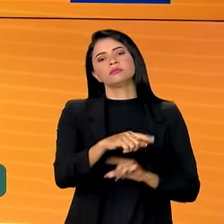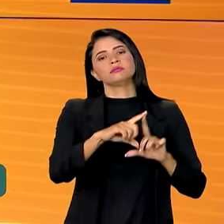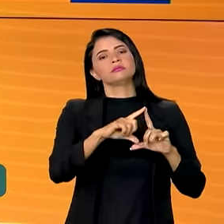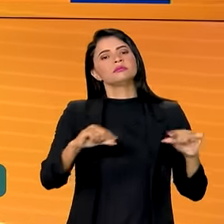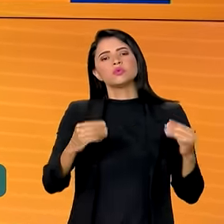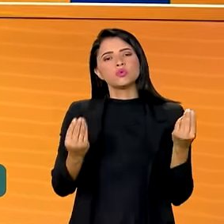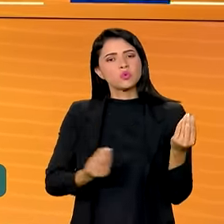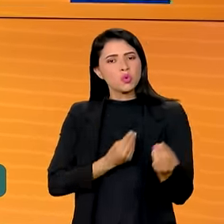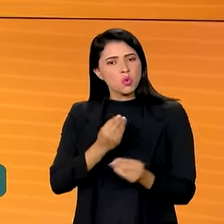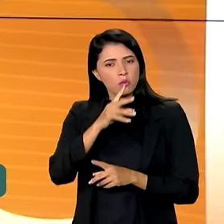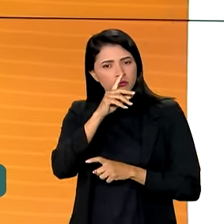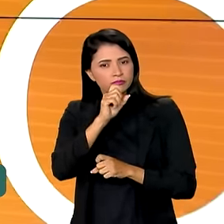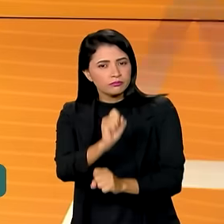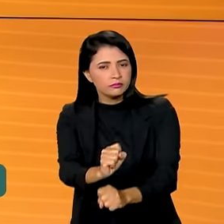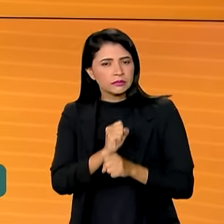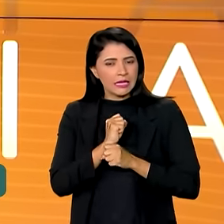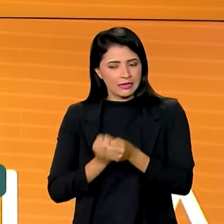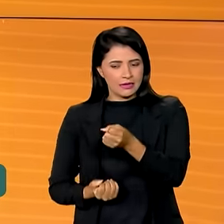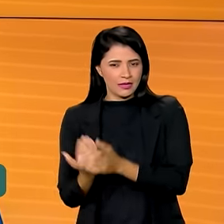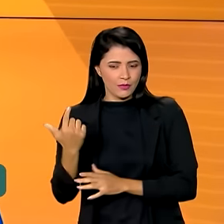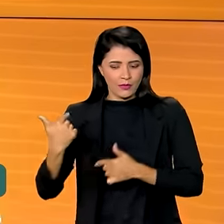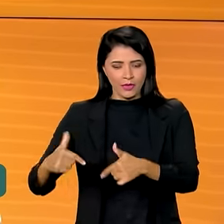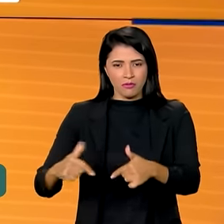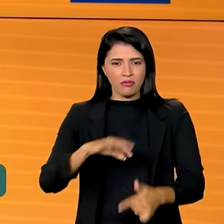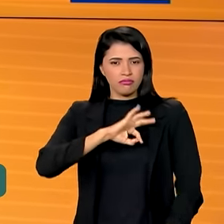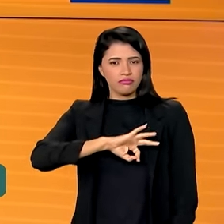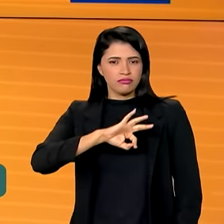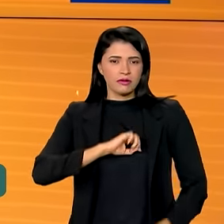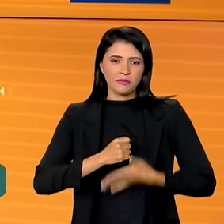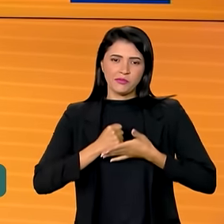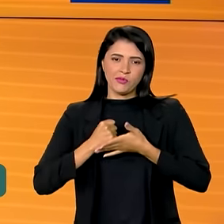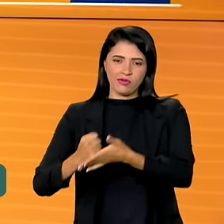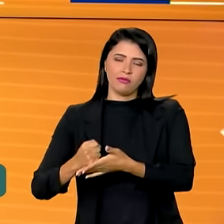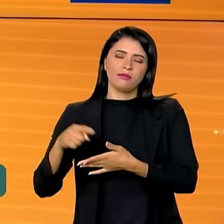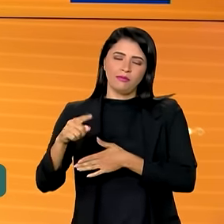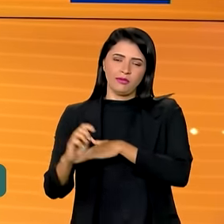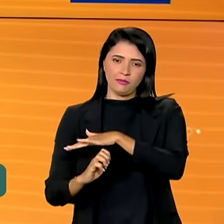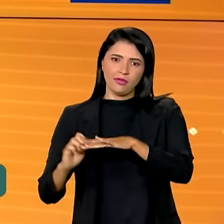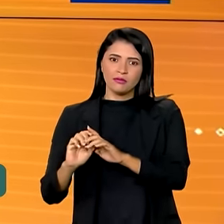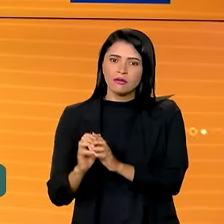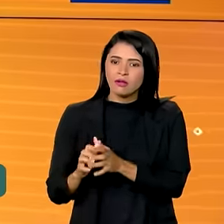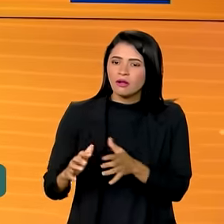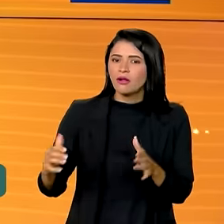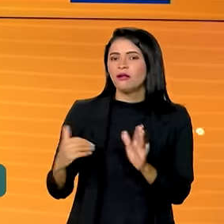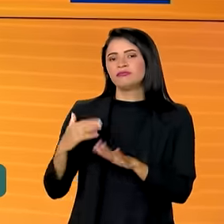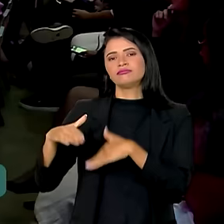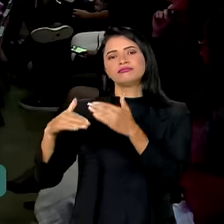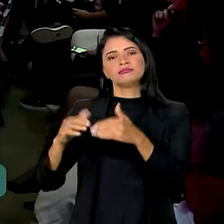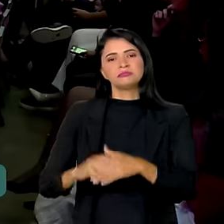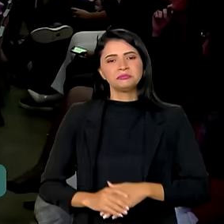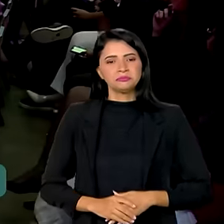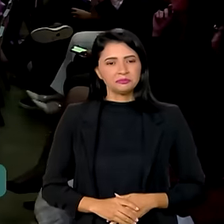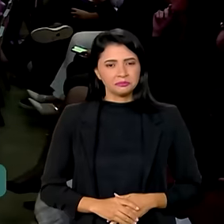como fortalecer a criação de emprego e renda, além de apoiar o crescimento das micro e pequenas empresas no país.